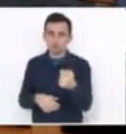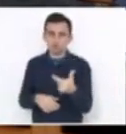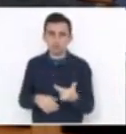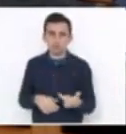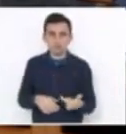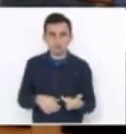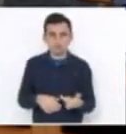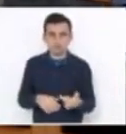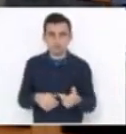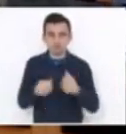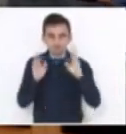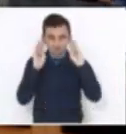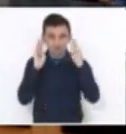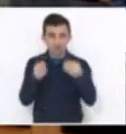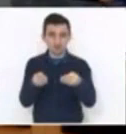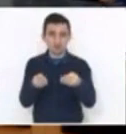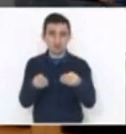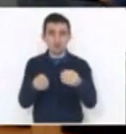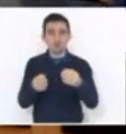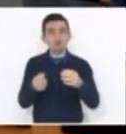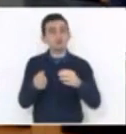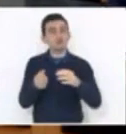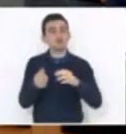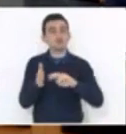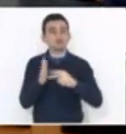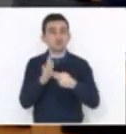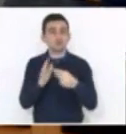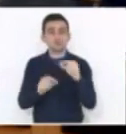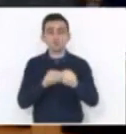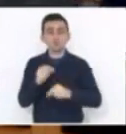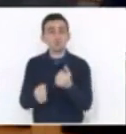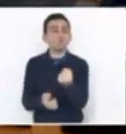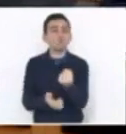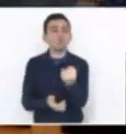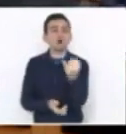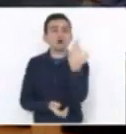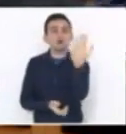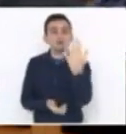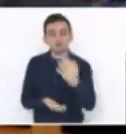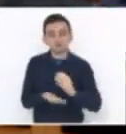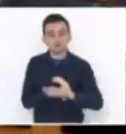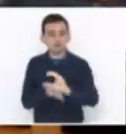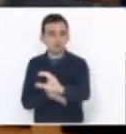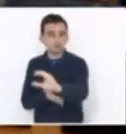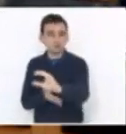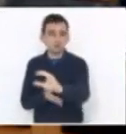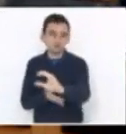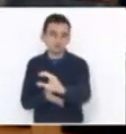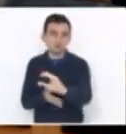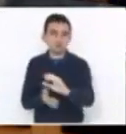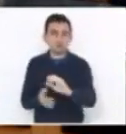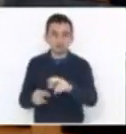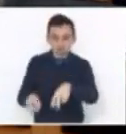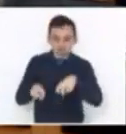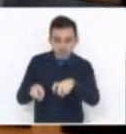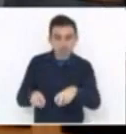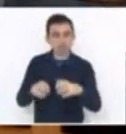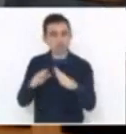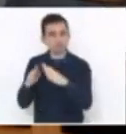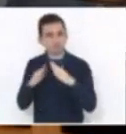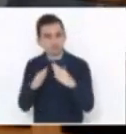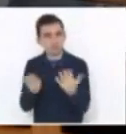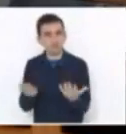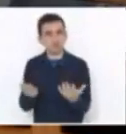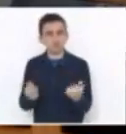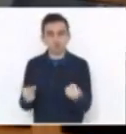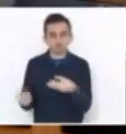pontual, deputado Cobalquini, de quanto vai ser aplicado na revitalização, na agricultura, na habitação, em